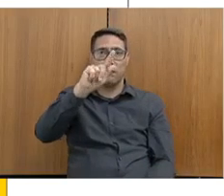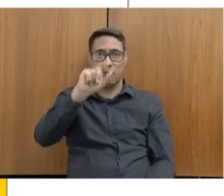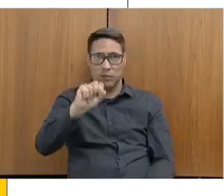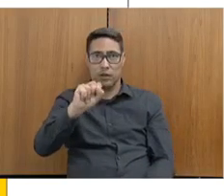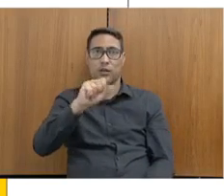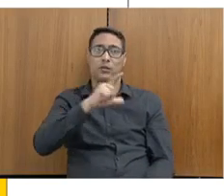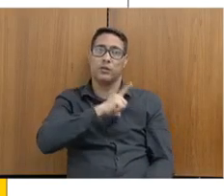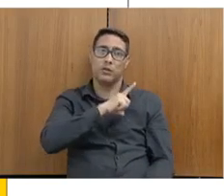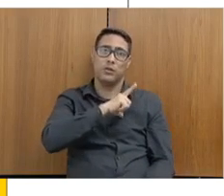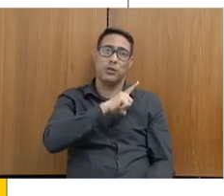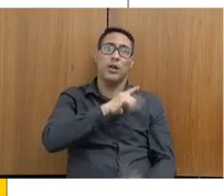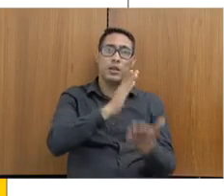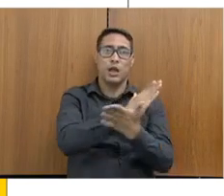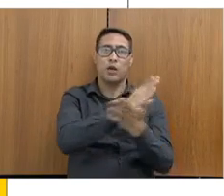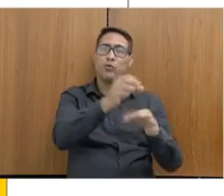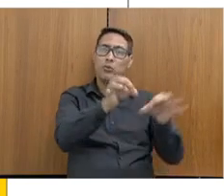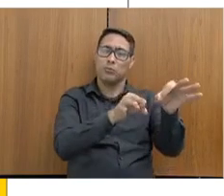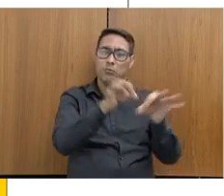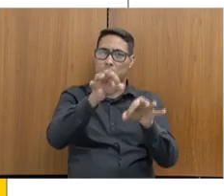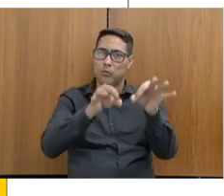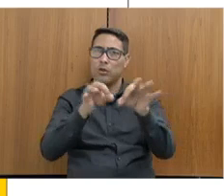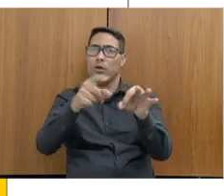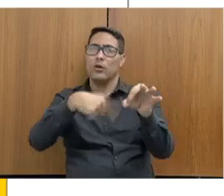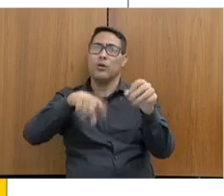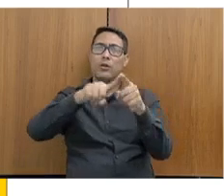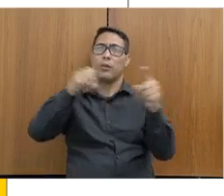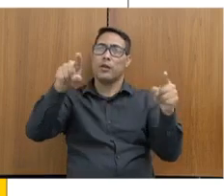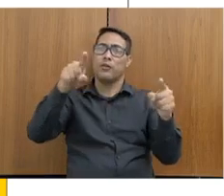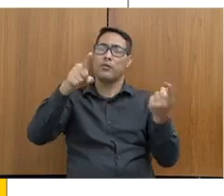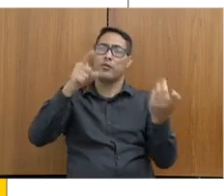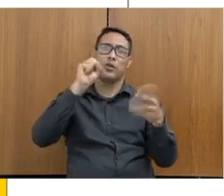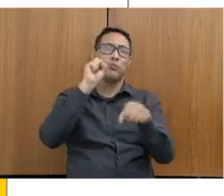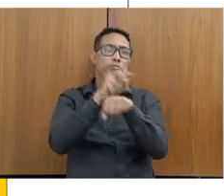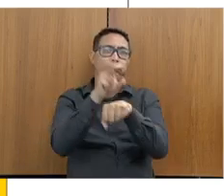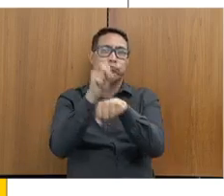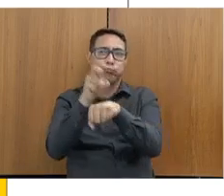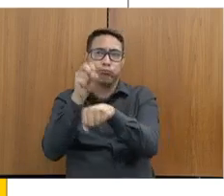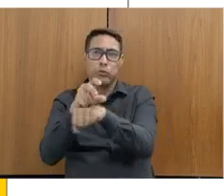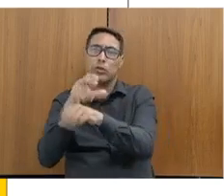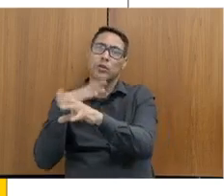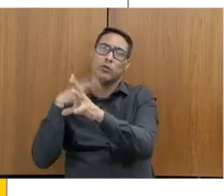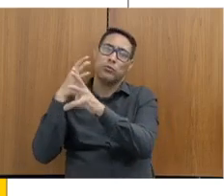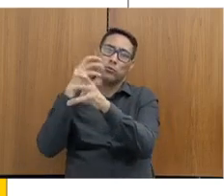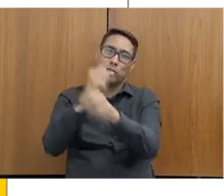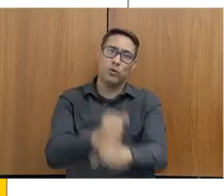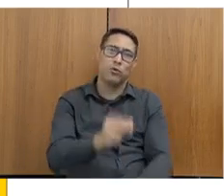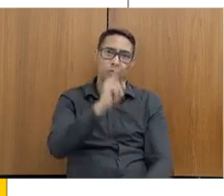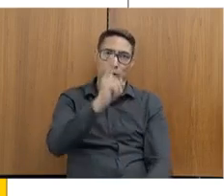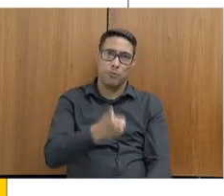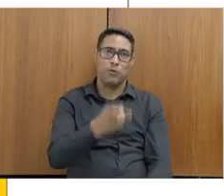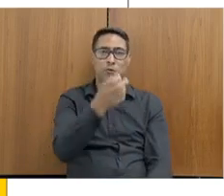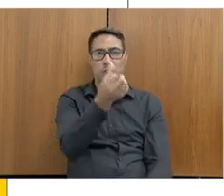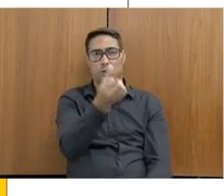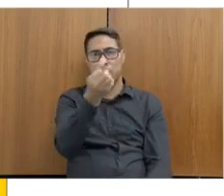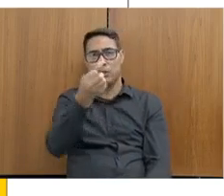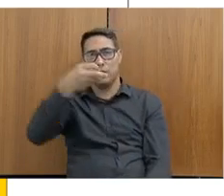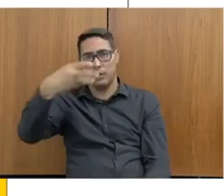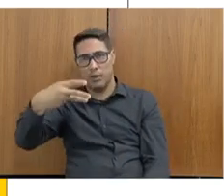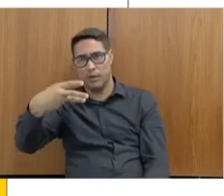e alguns processos seletivos e simplificados. Nós temos hoje aí um total de 2.663